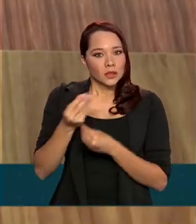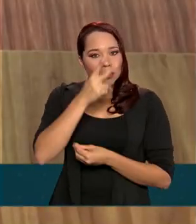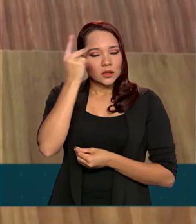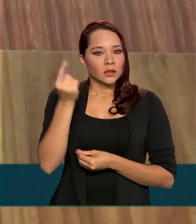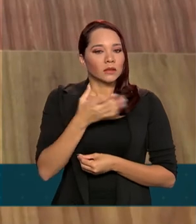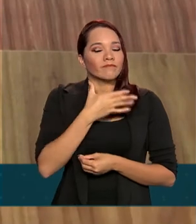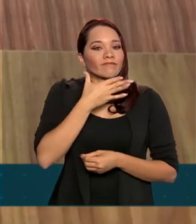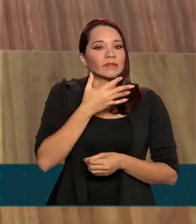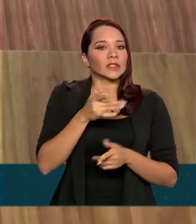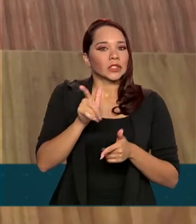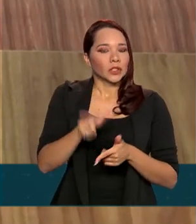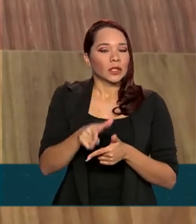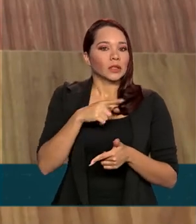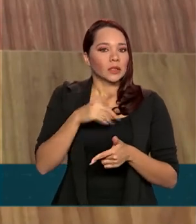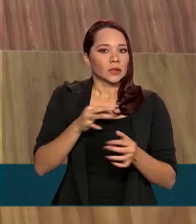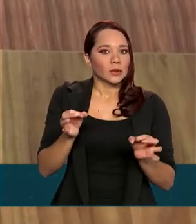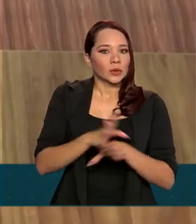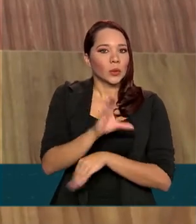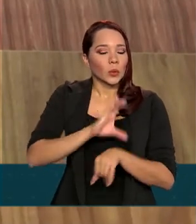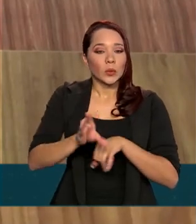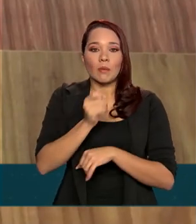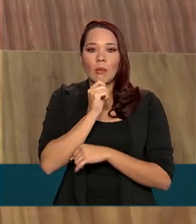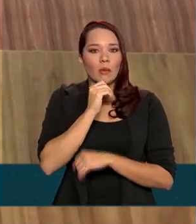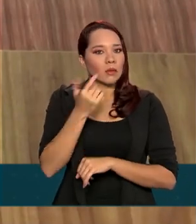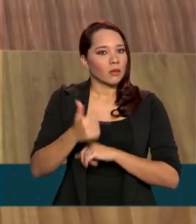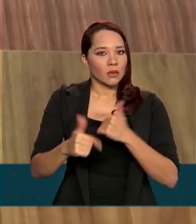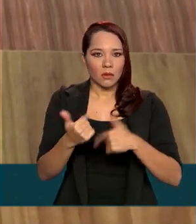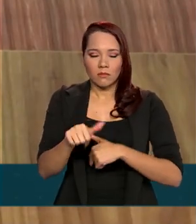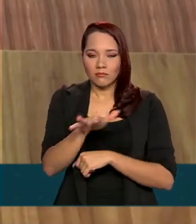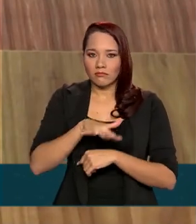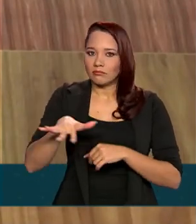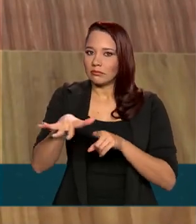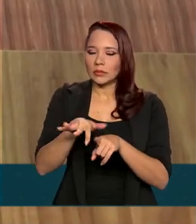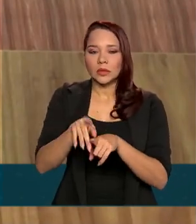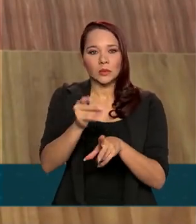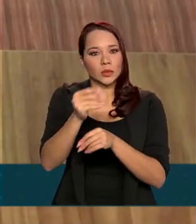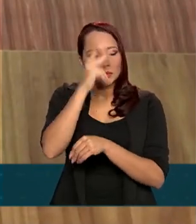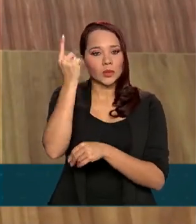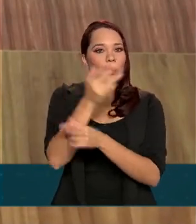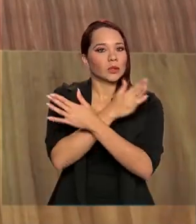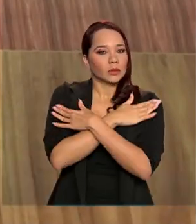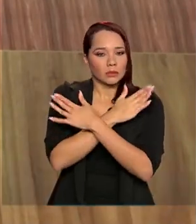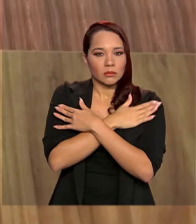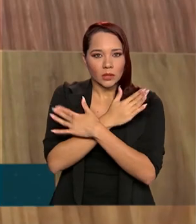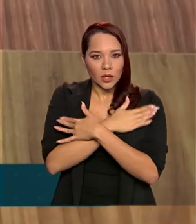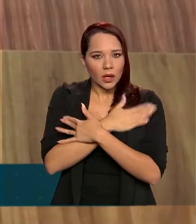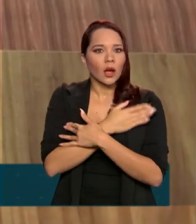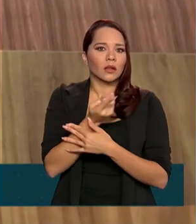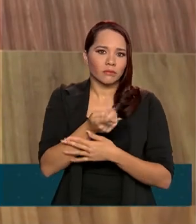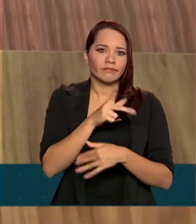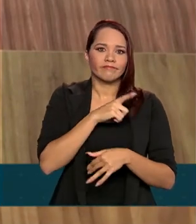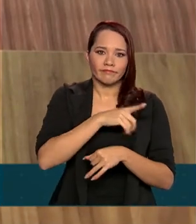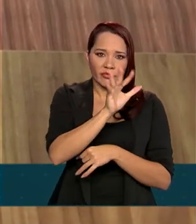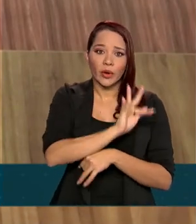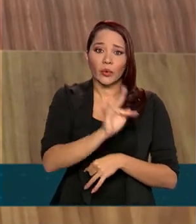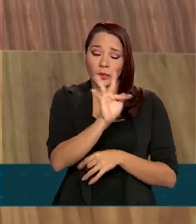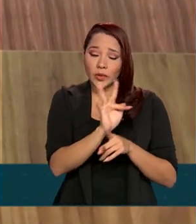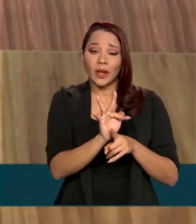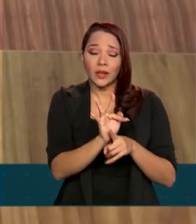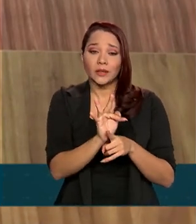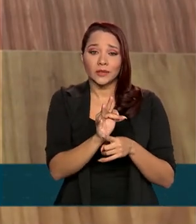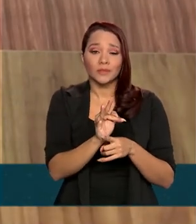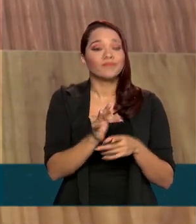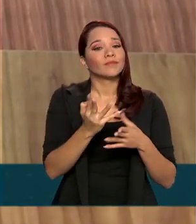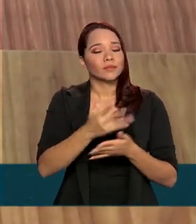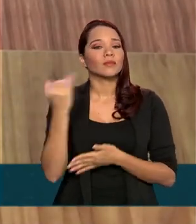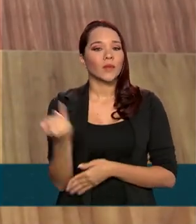concluído o curso, ainda nem trabalha na área, porque muitas pessoas estão desempregadas, mesmo tendo curso superior. Então isso vai